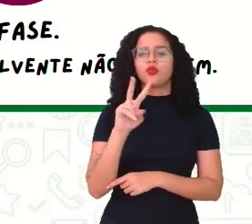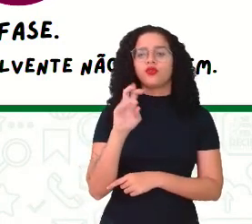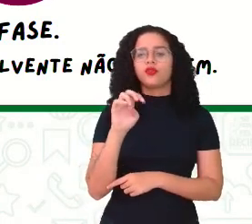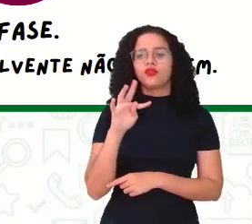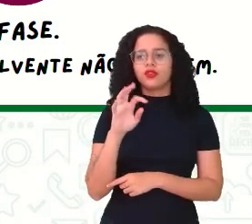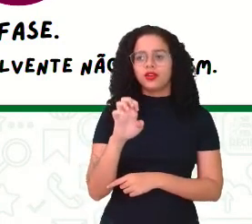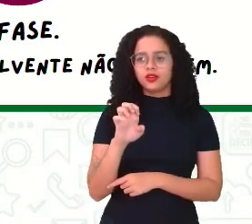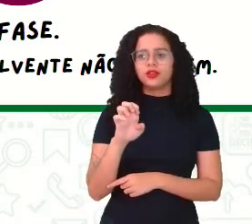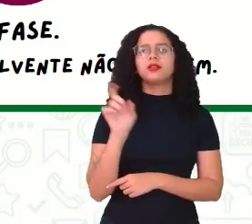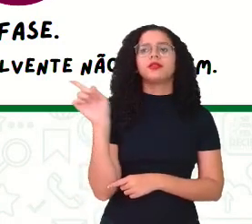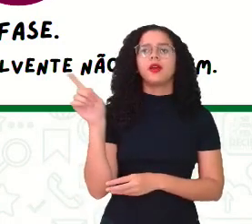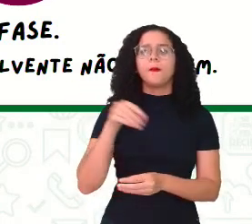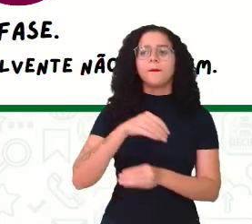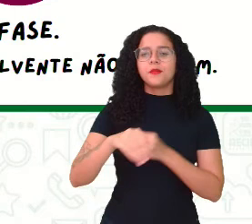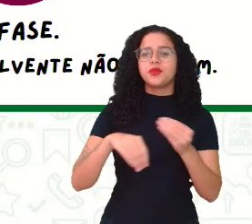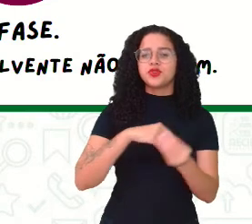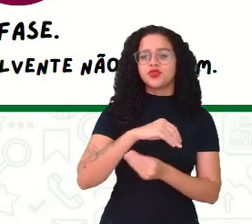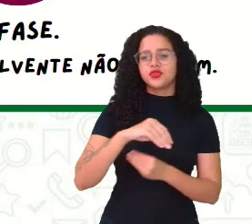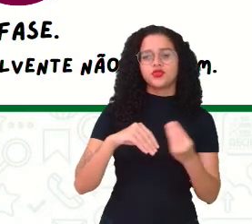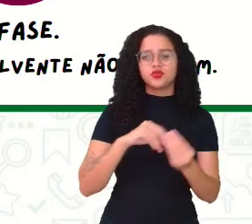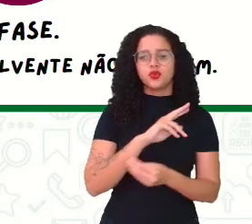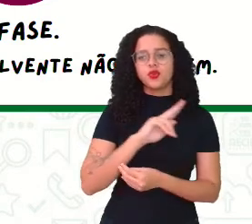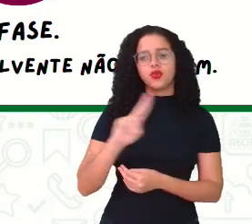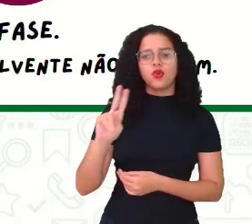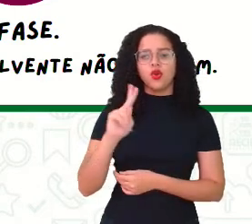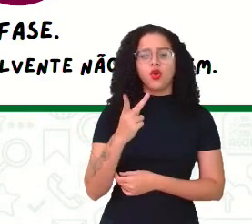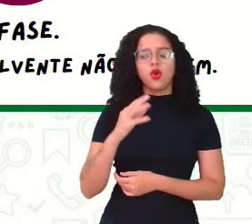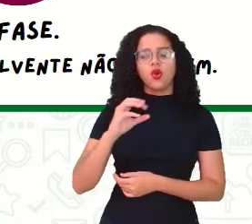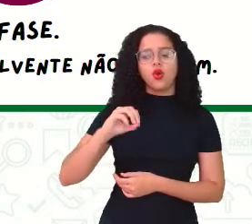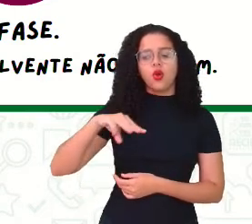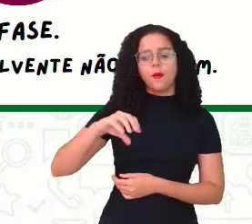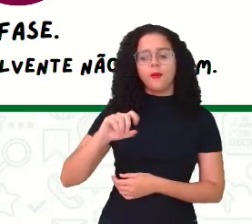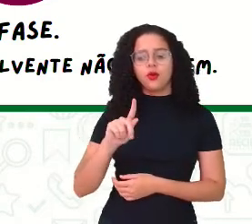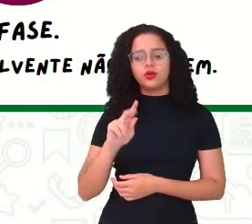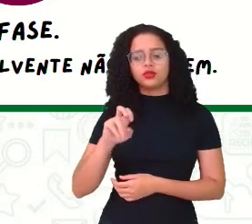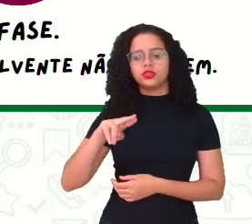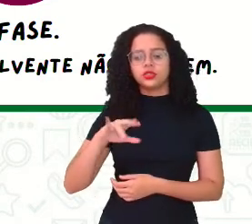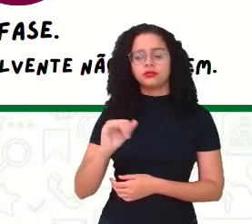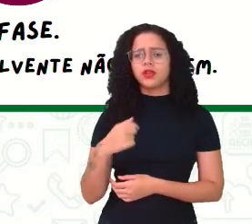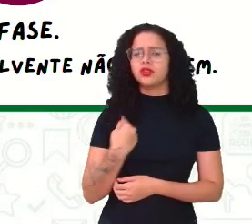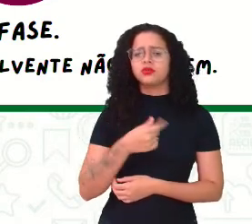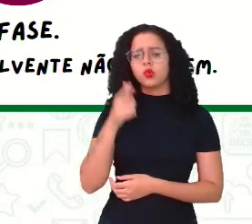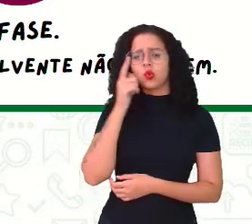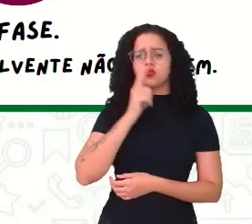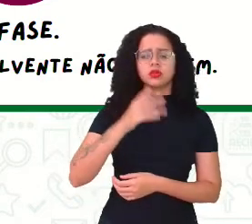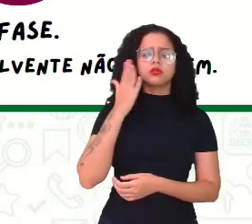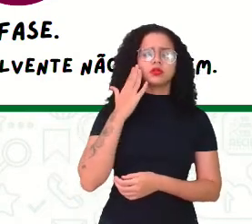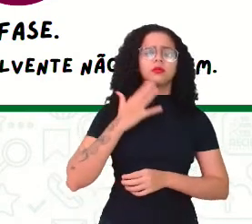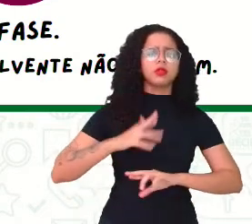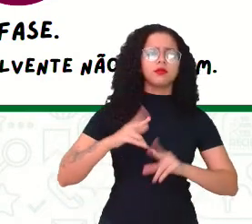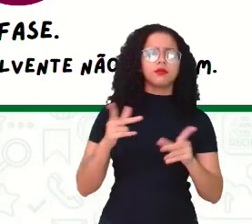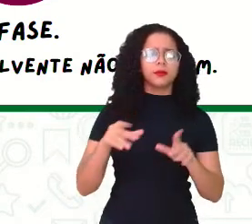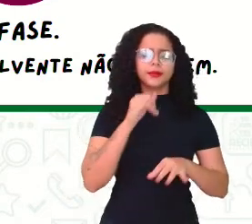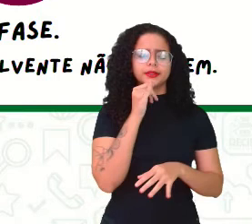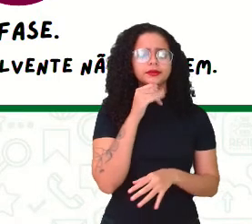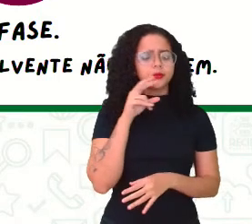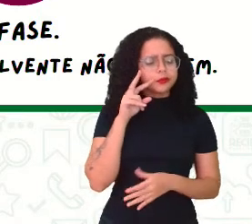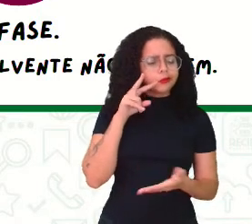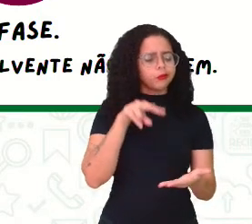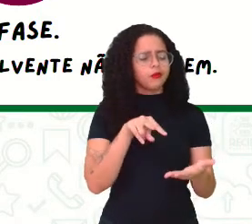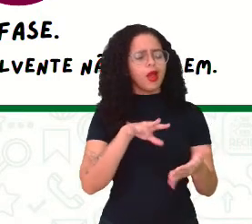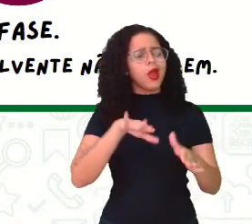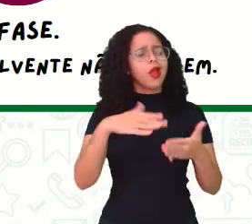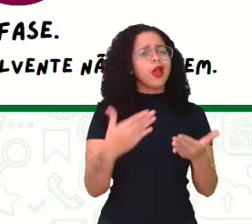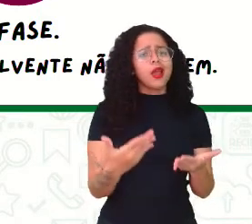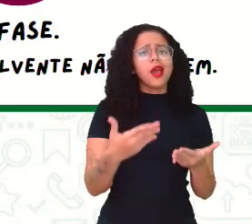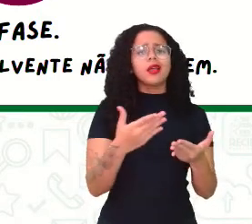chamada de homogênea, é aquela também onde a gente não consegue diferenciar. Cadê o soluto? A gente